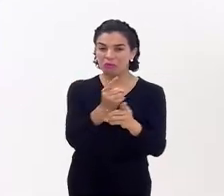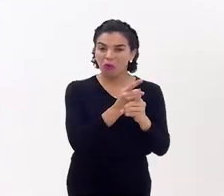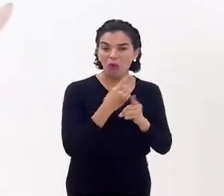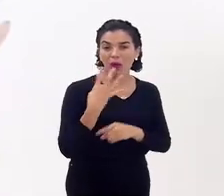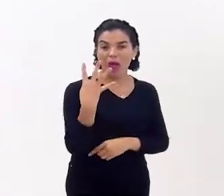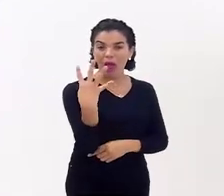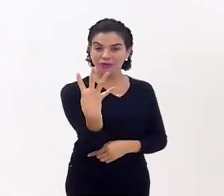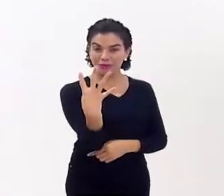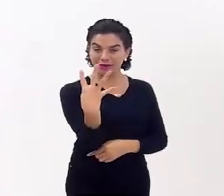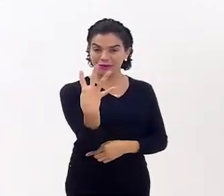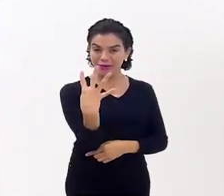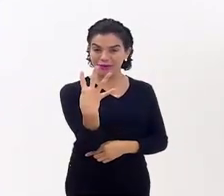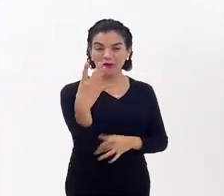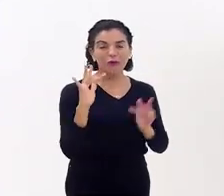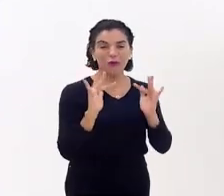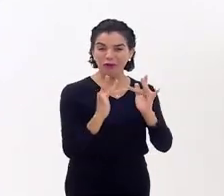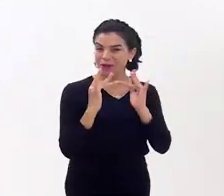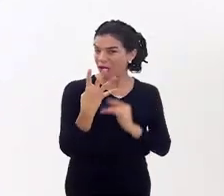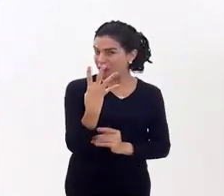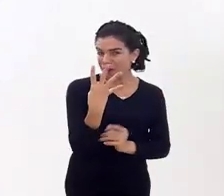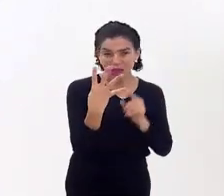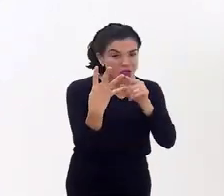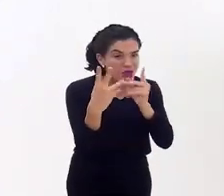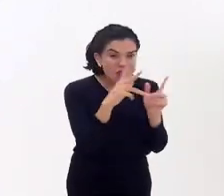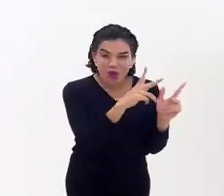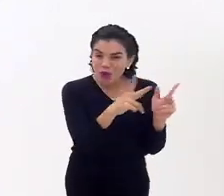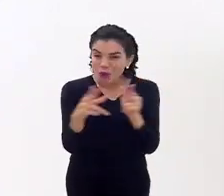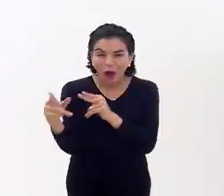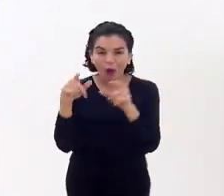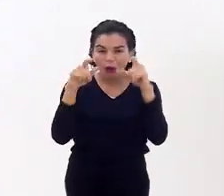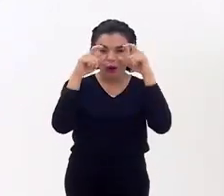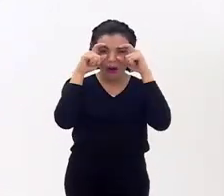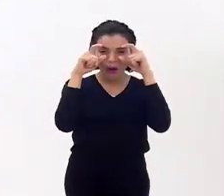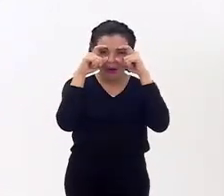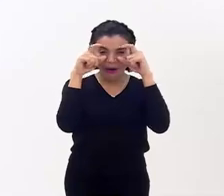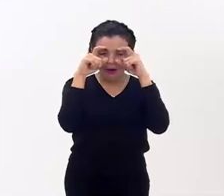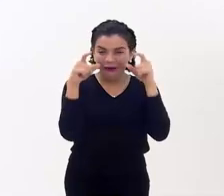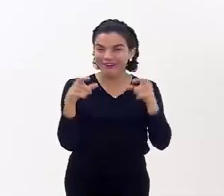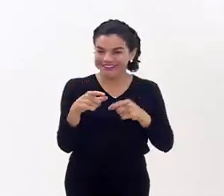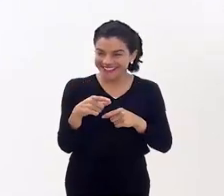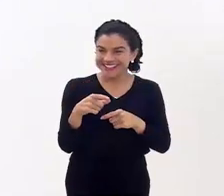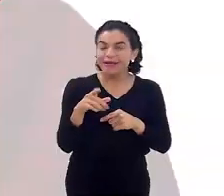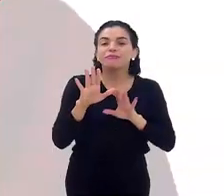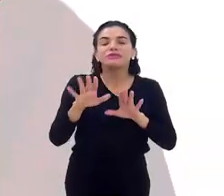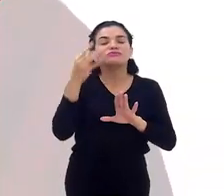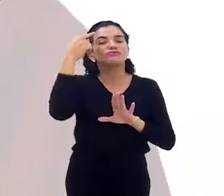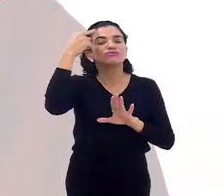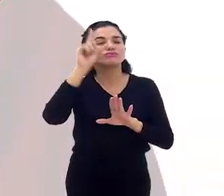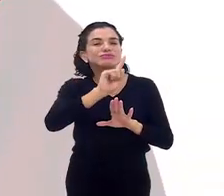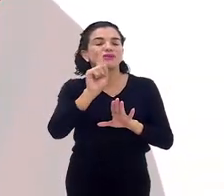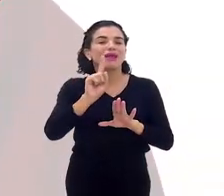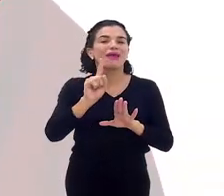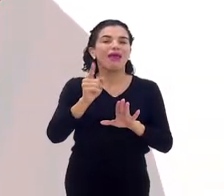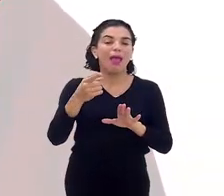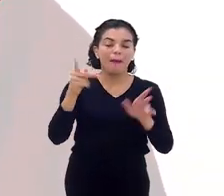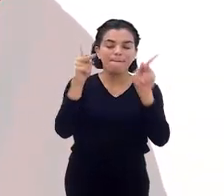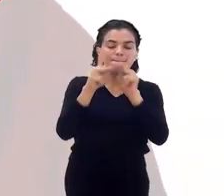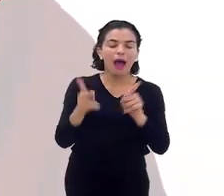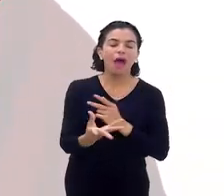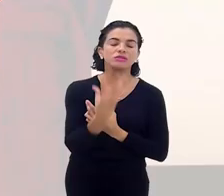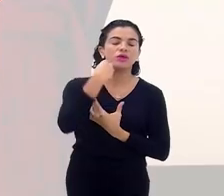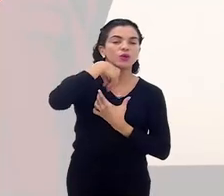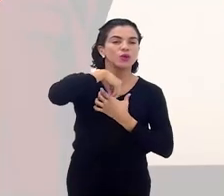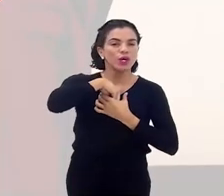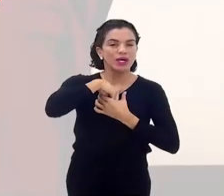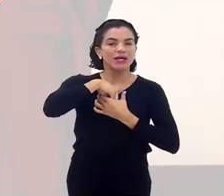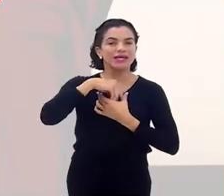contato com quatro. Só embaixo, todas usam óculos, eu queria dizer isso. Mas eu não sei se essa paz